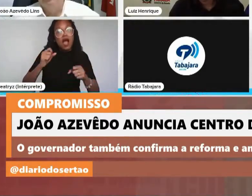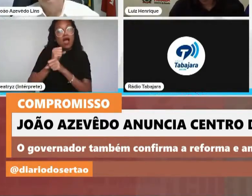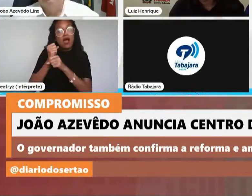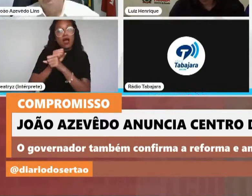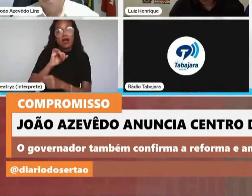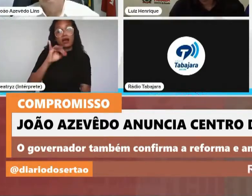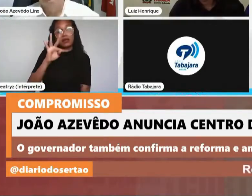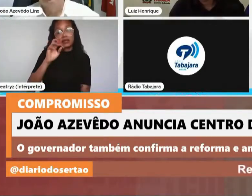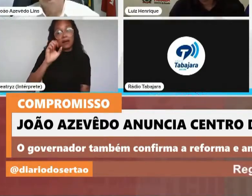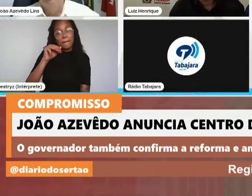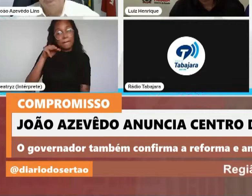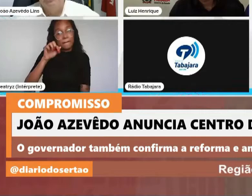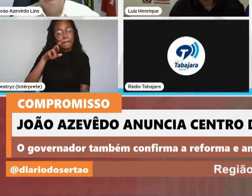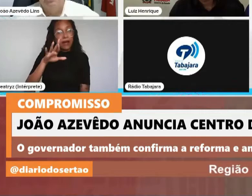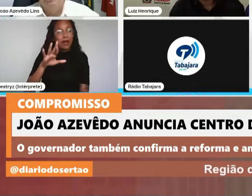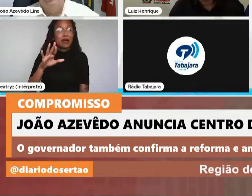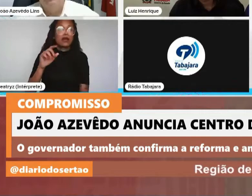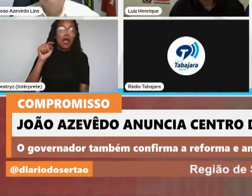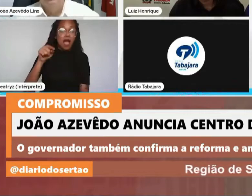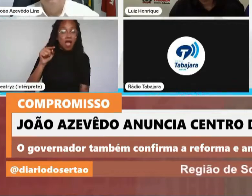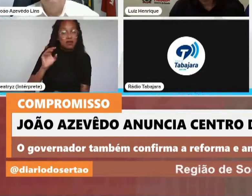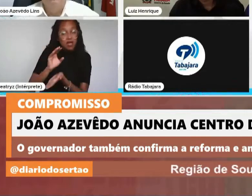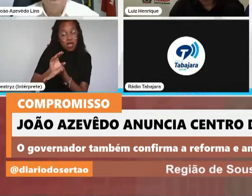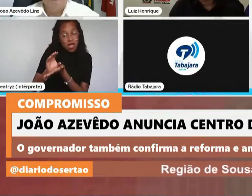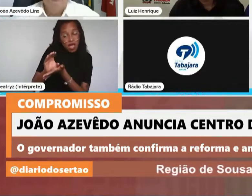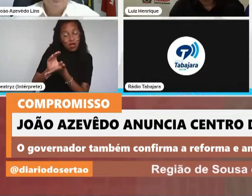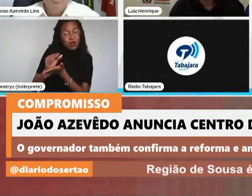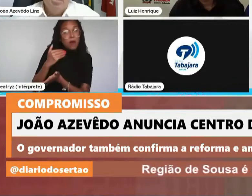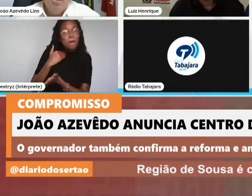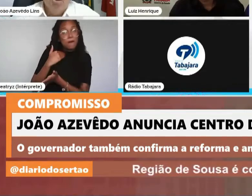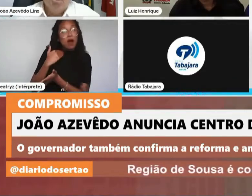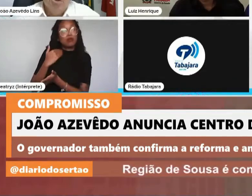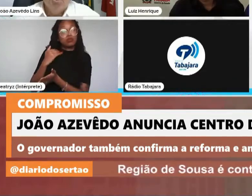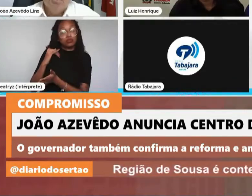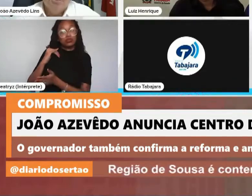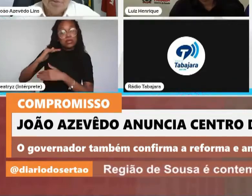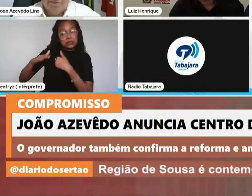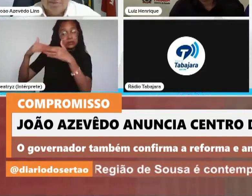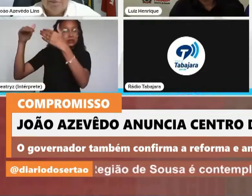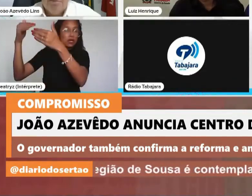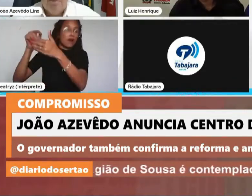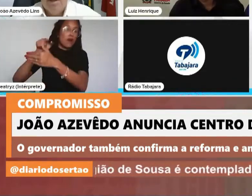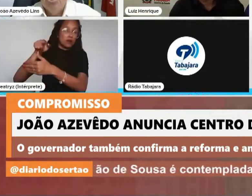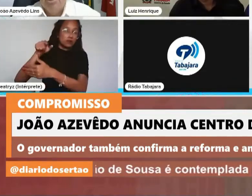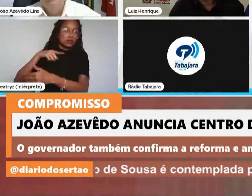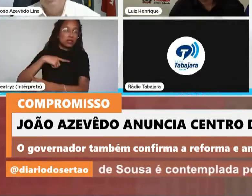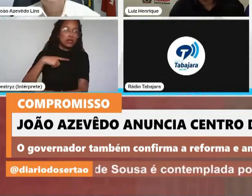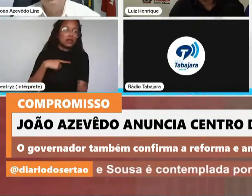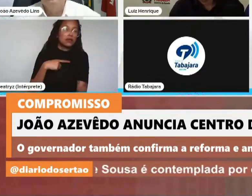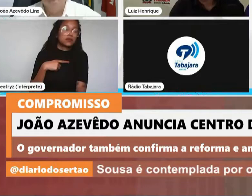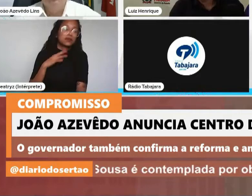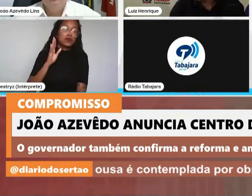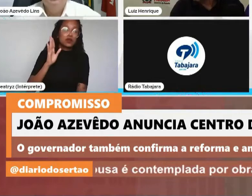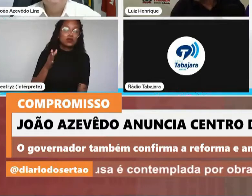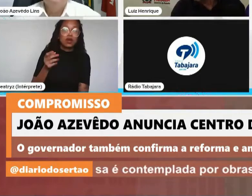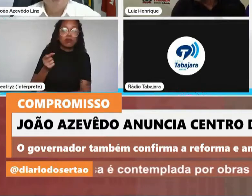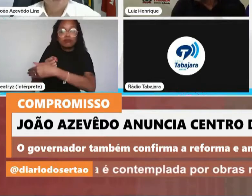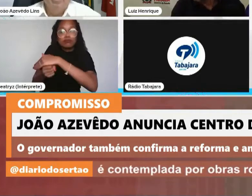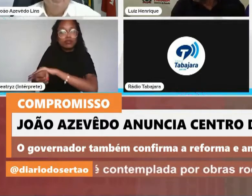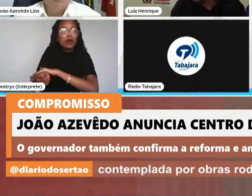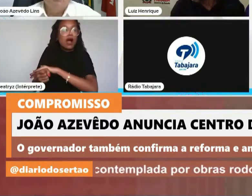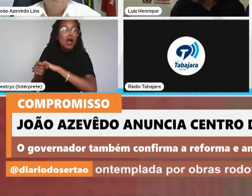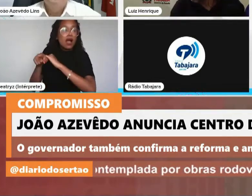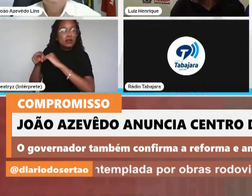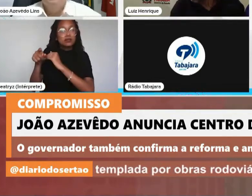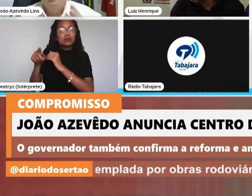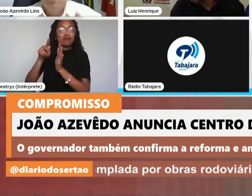projeto feito com recursos do Banco Interamericano de Desenvolvimento, e que nós estamos já implantando esse